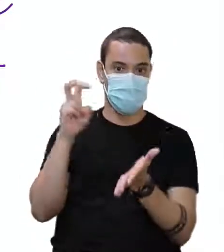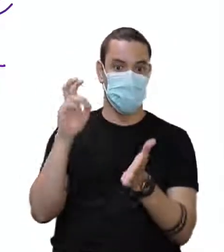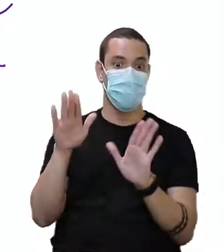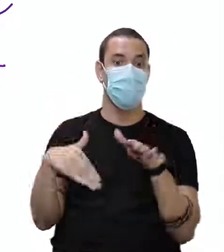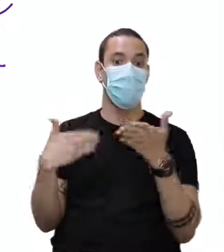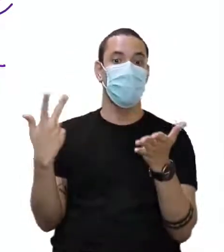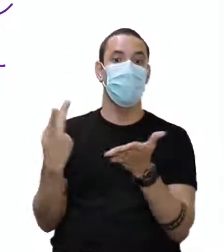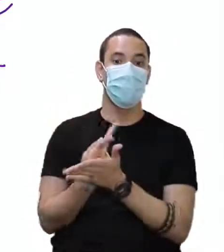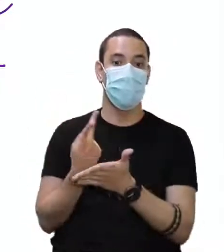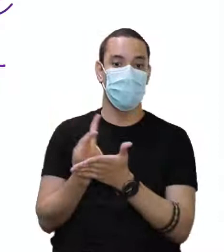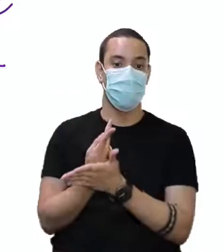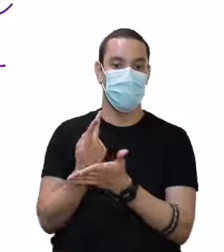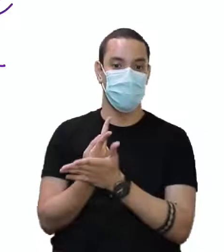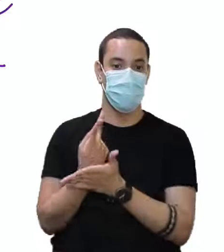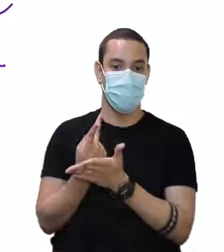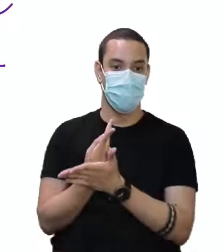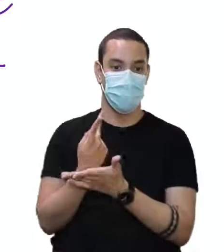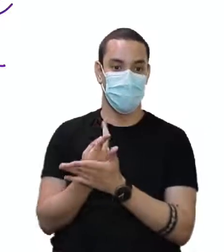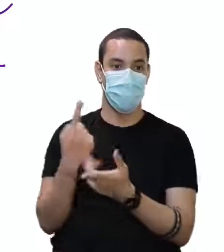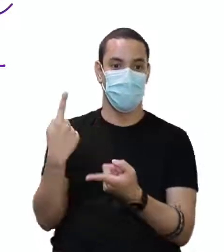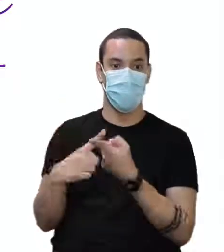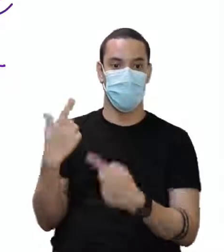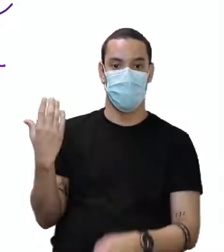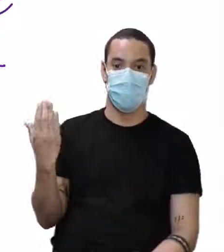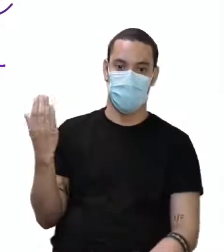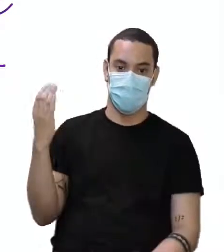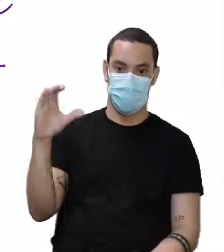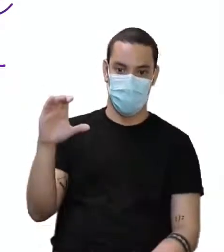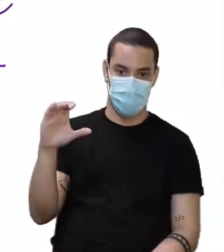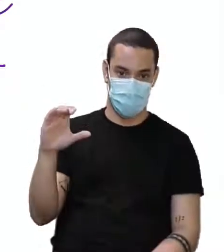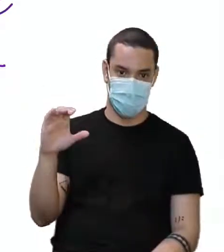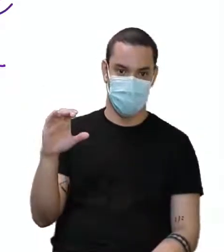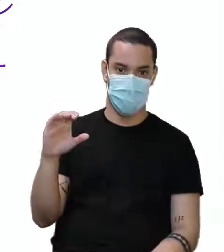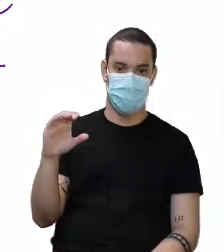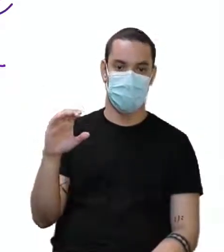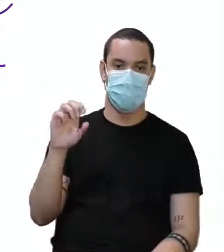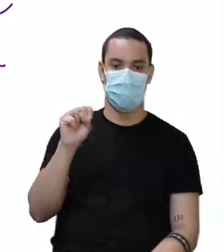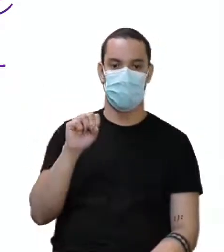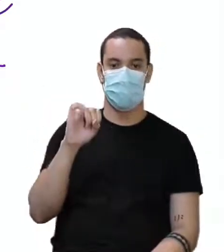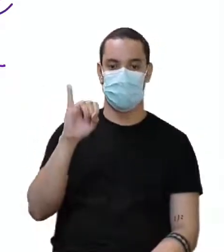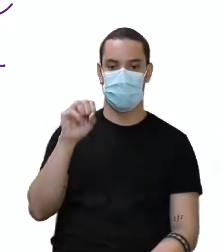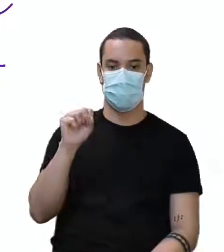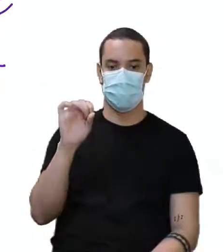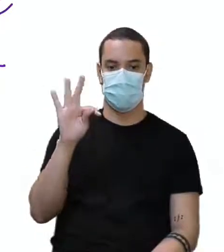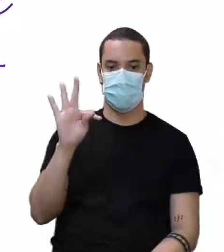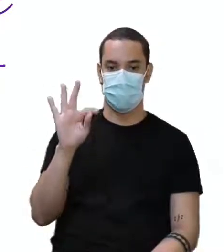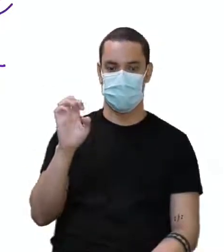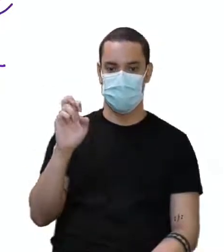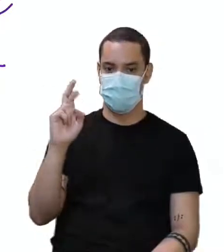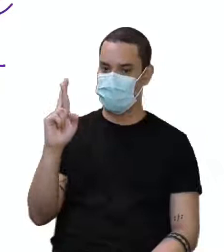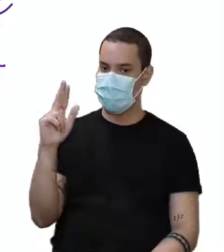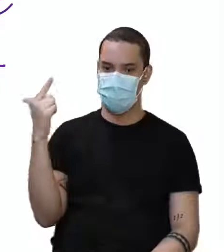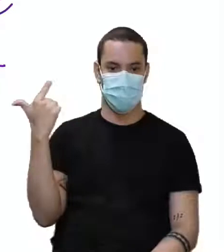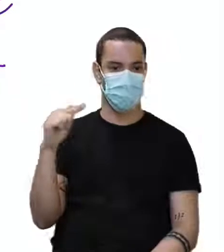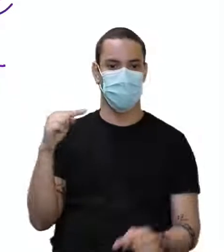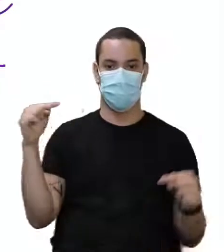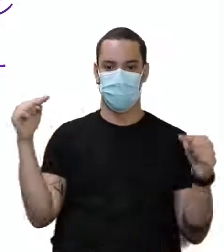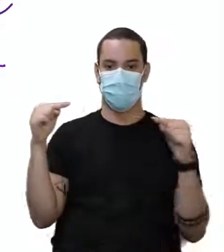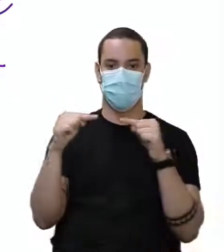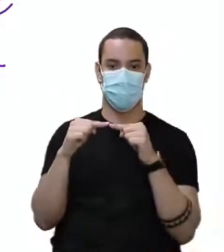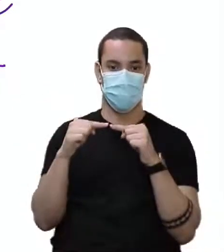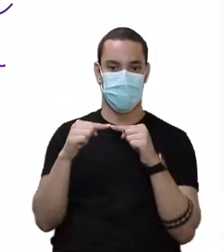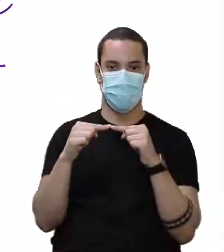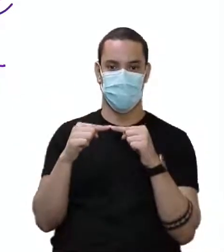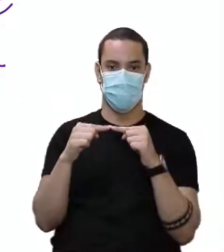é o errinho? O errinho é que quando eu coloquei my sister, certo? Não vai competir com esse